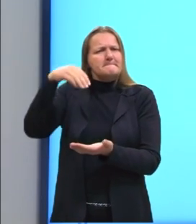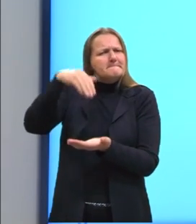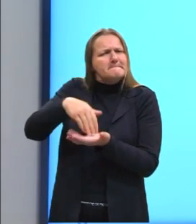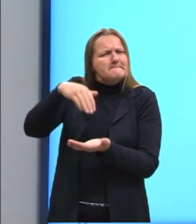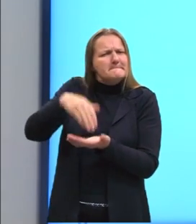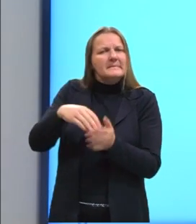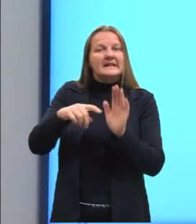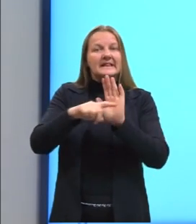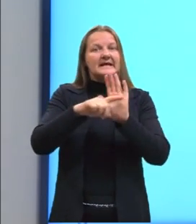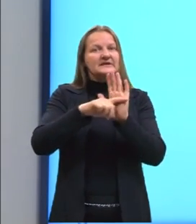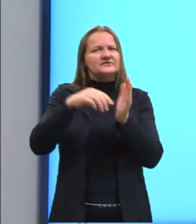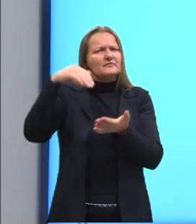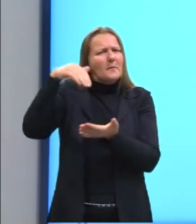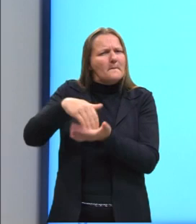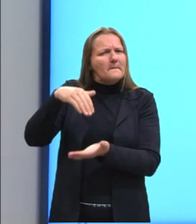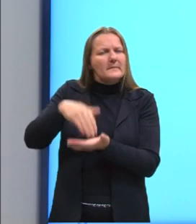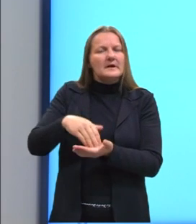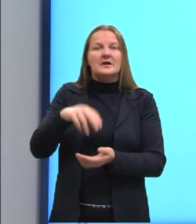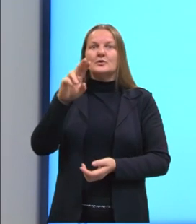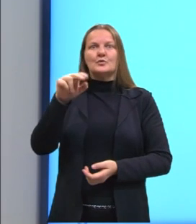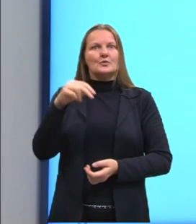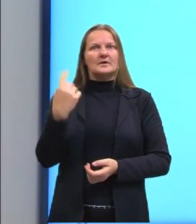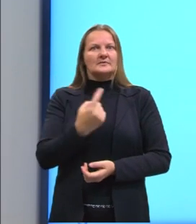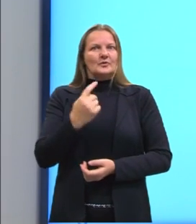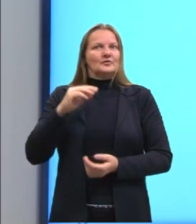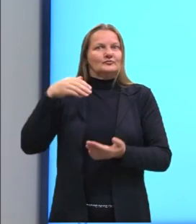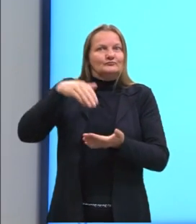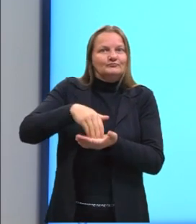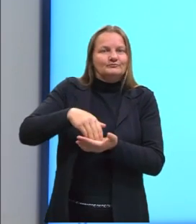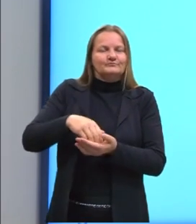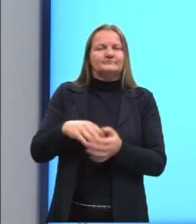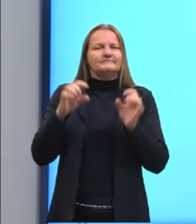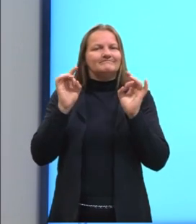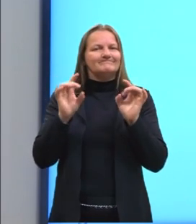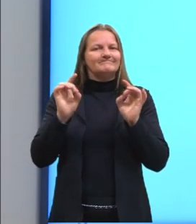que não é possível a gente chegar nela especificamente, tá?